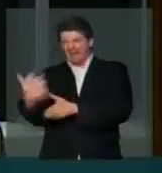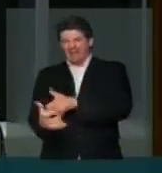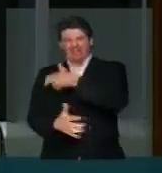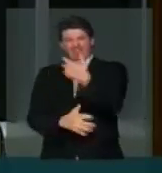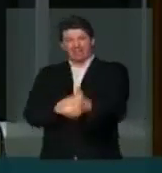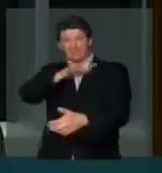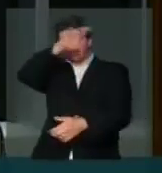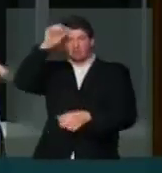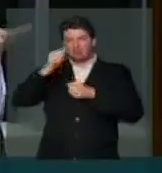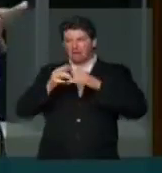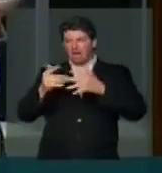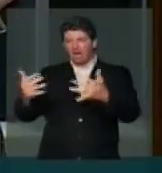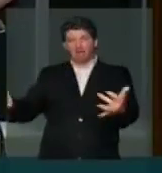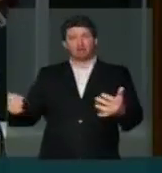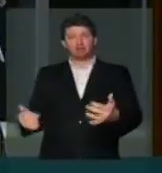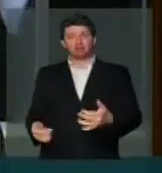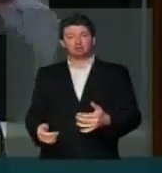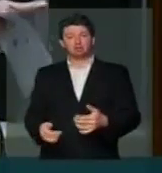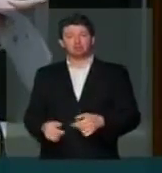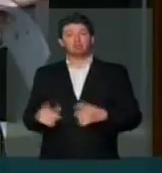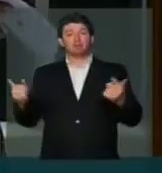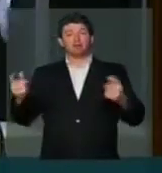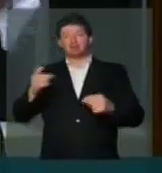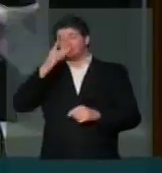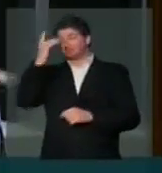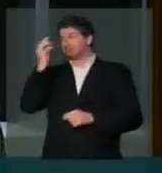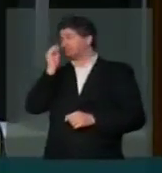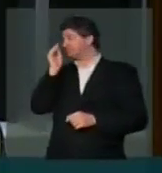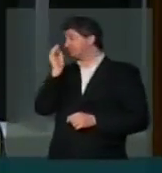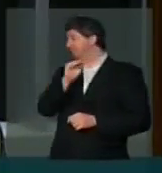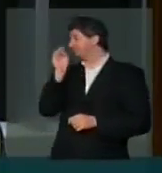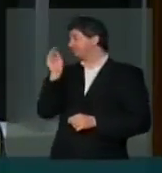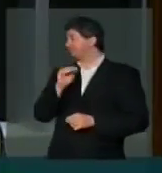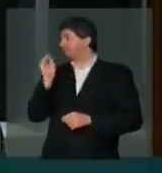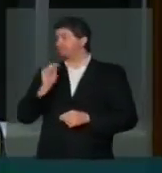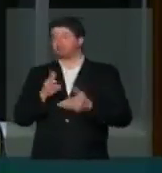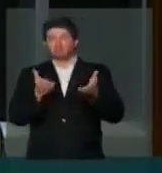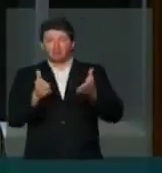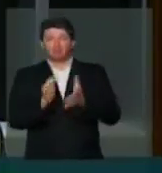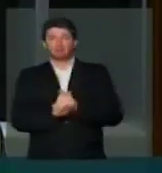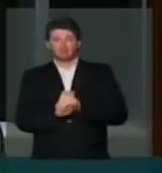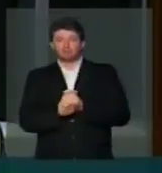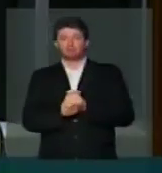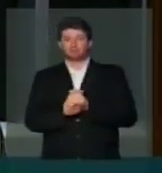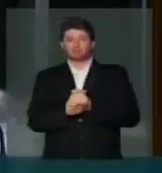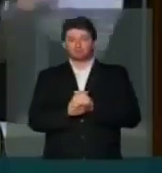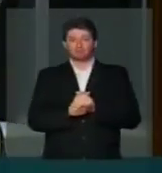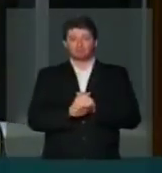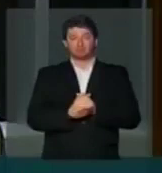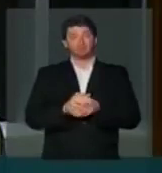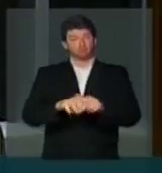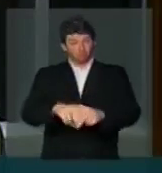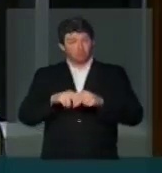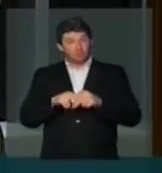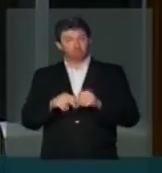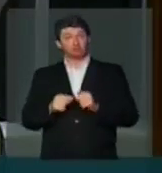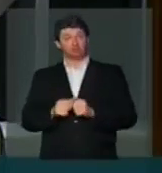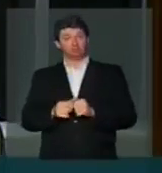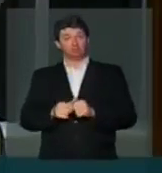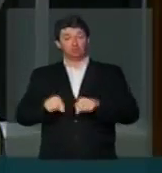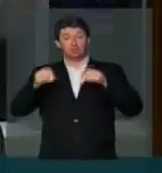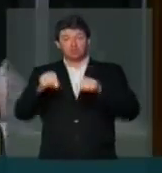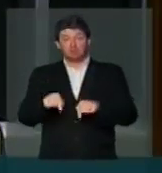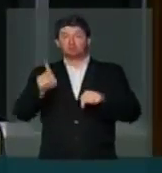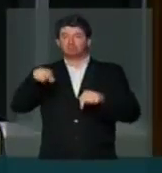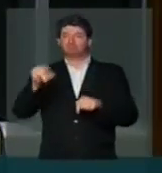futuro e os olhos relativamente fechados para esse tipo de crimes e de criminosos. Por isso, esta ação